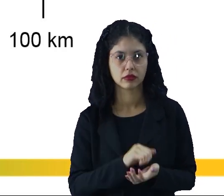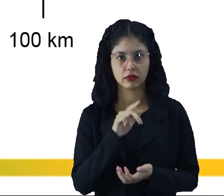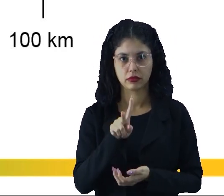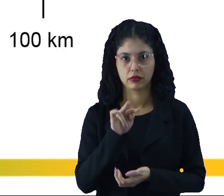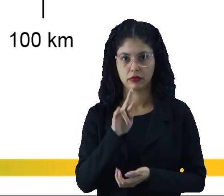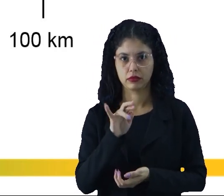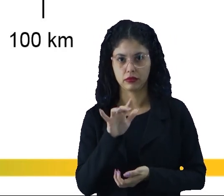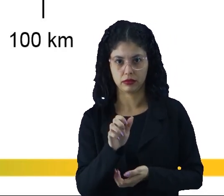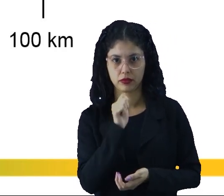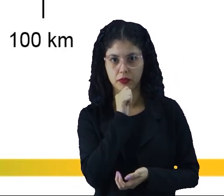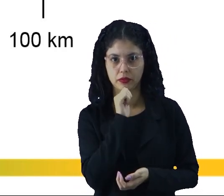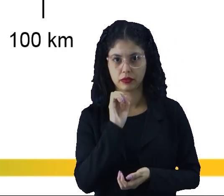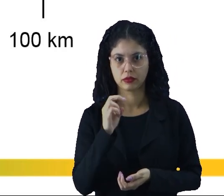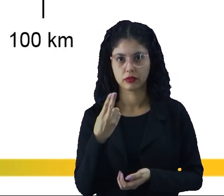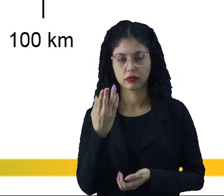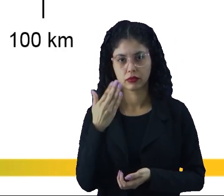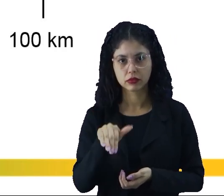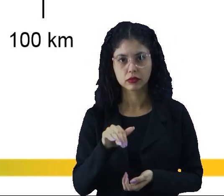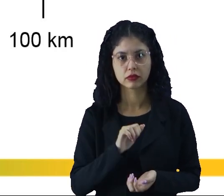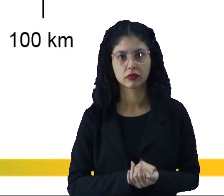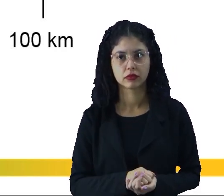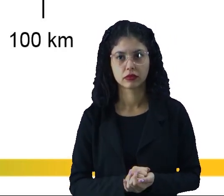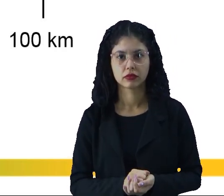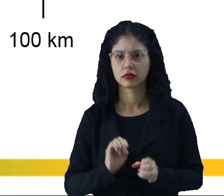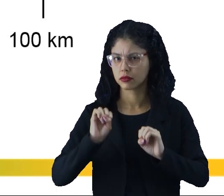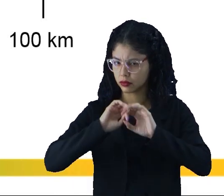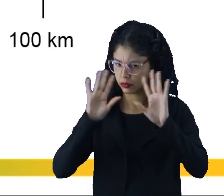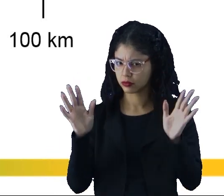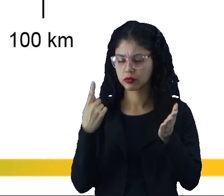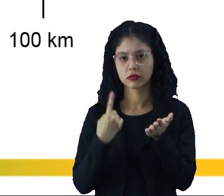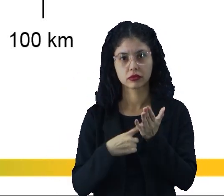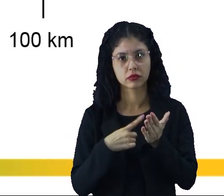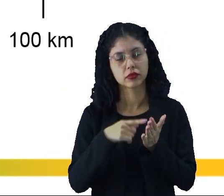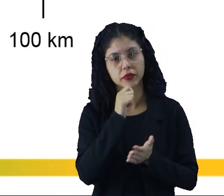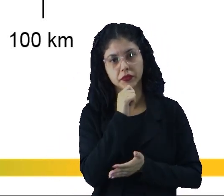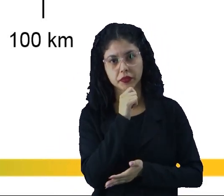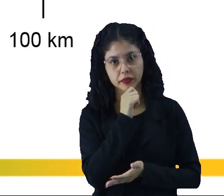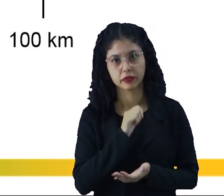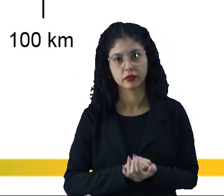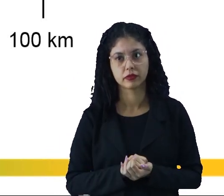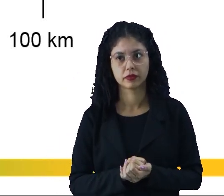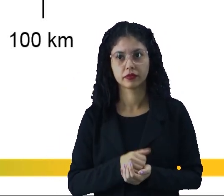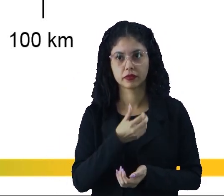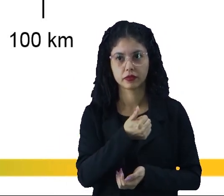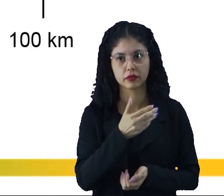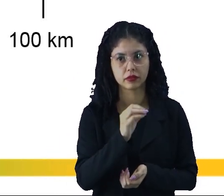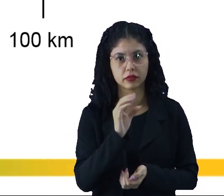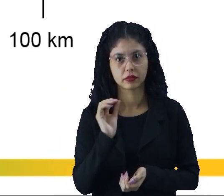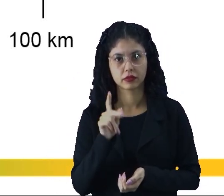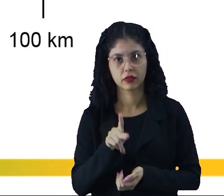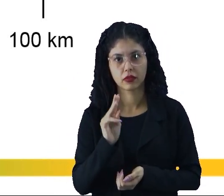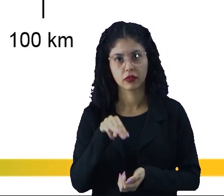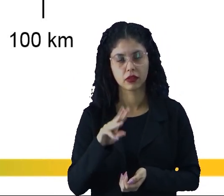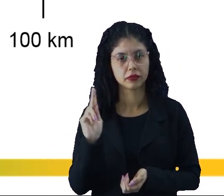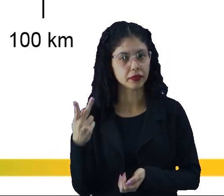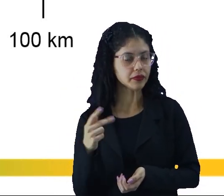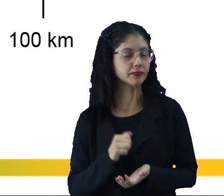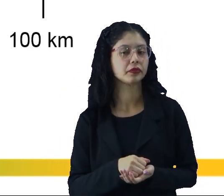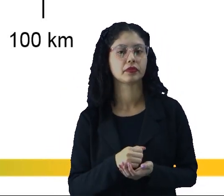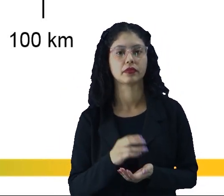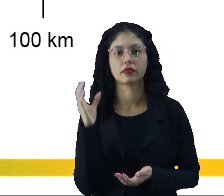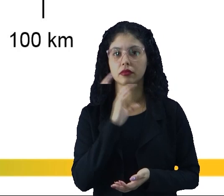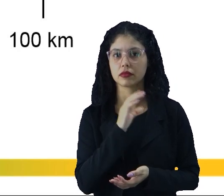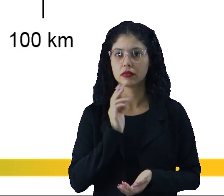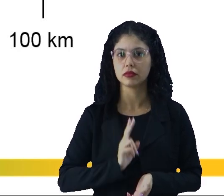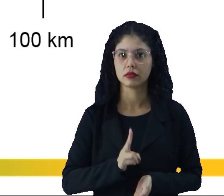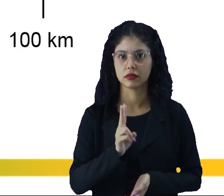ou meia hora. E isso é claro, considerando que a velocidade é 100 km por hora. Uma velocidade